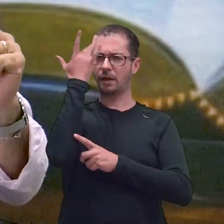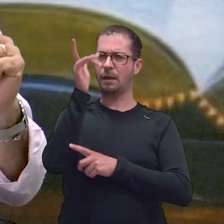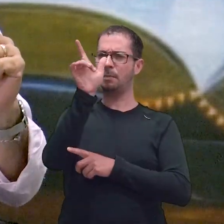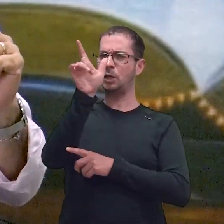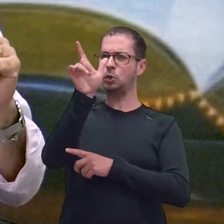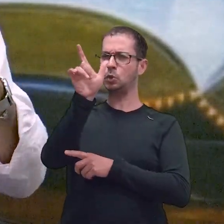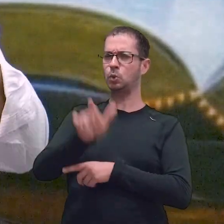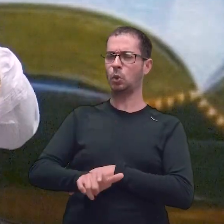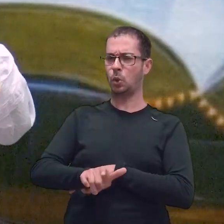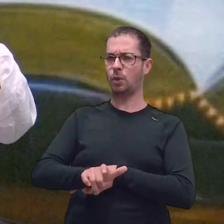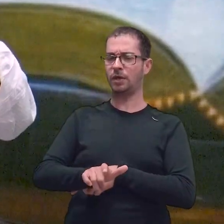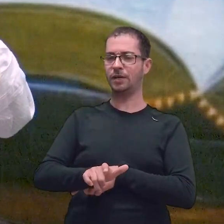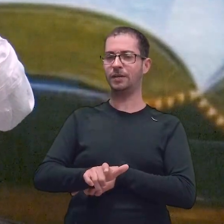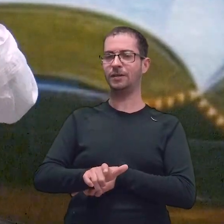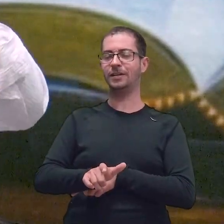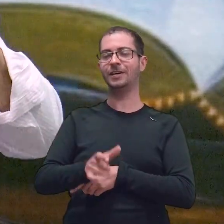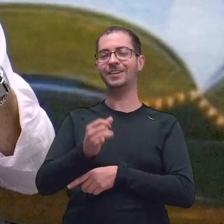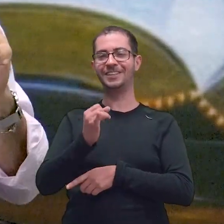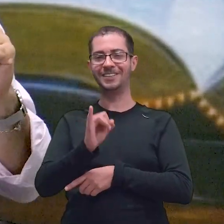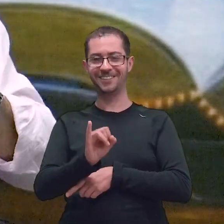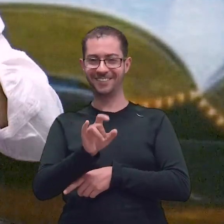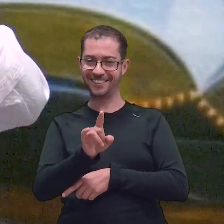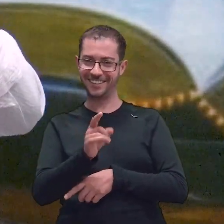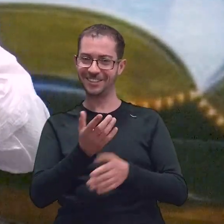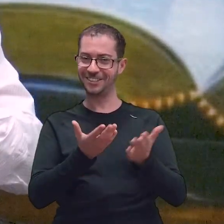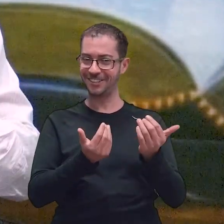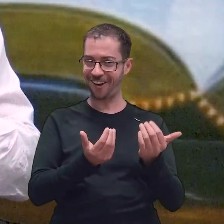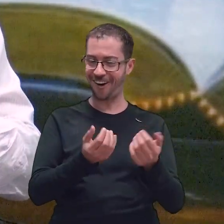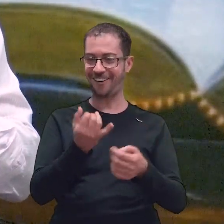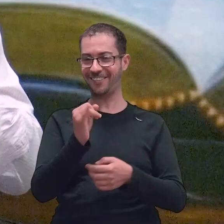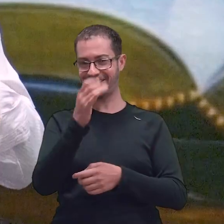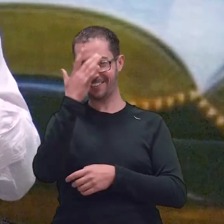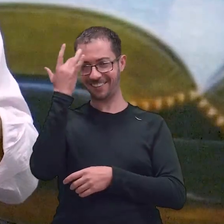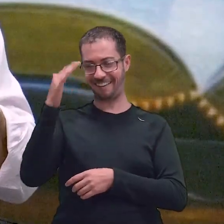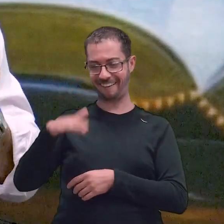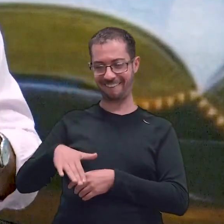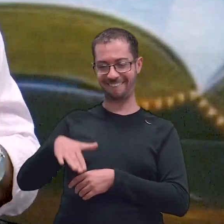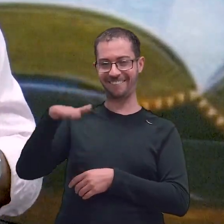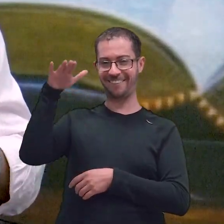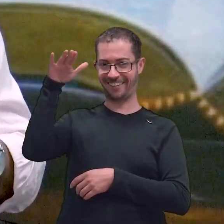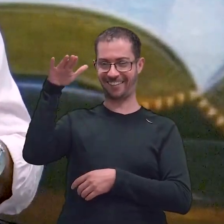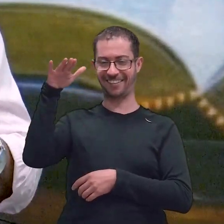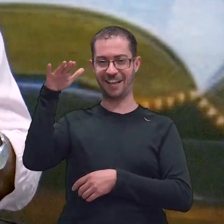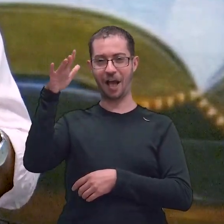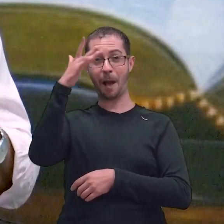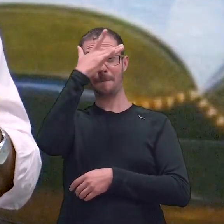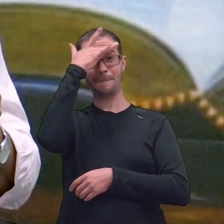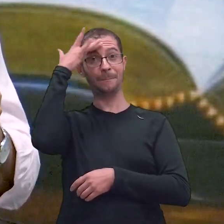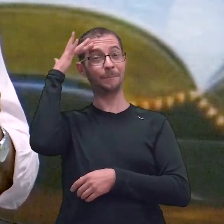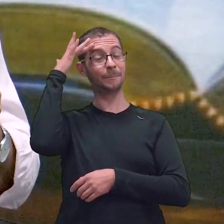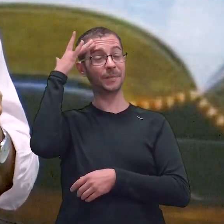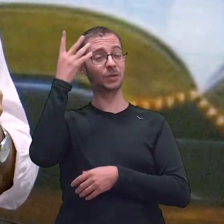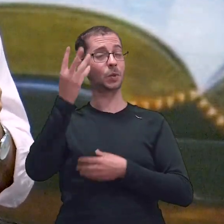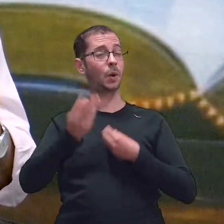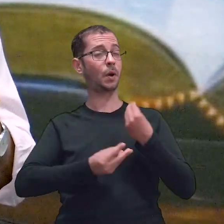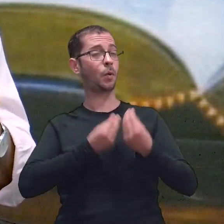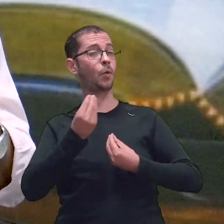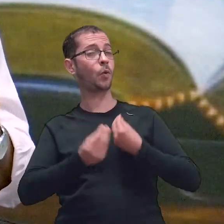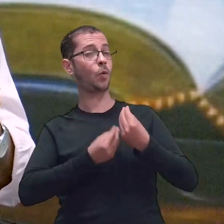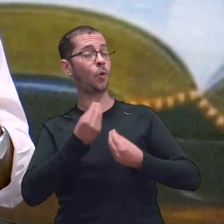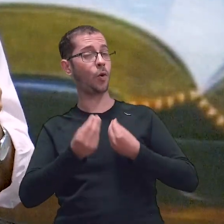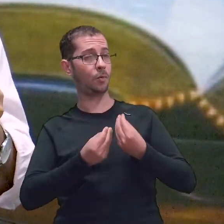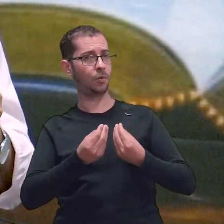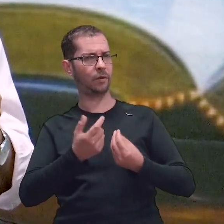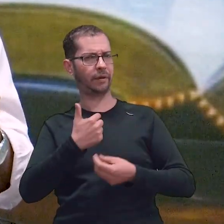você é jovem, ou se você tem um pouco mais de idade aqui, releve essa palavra jovem, mas pense o de que maneira poderei